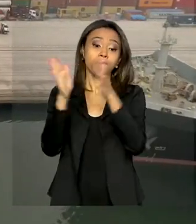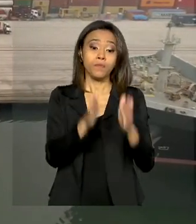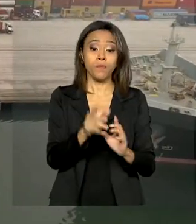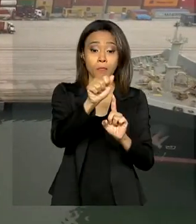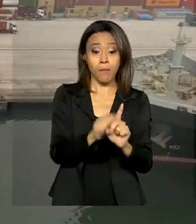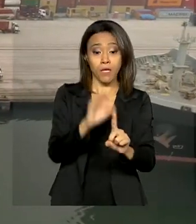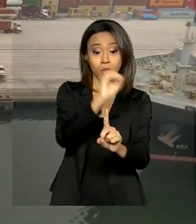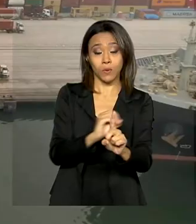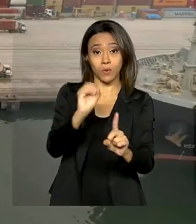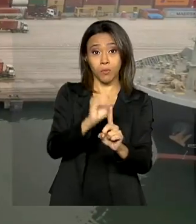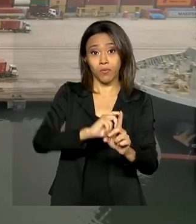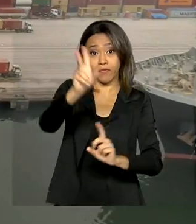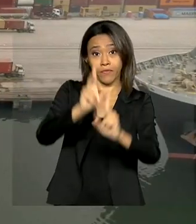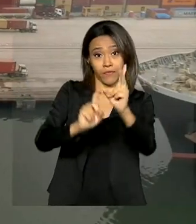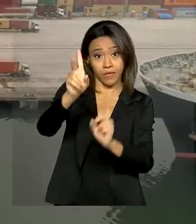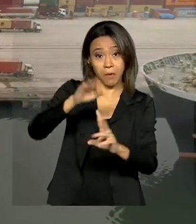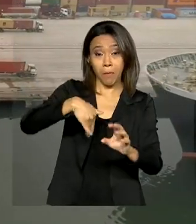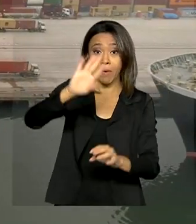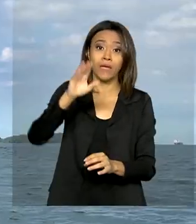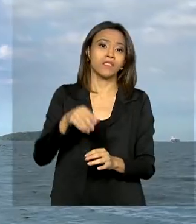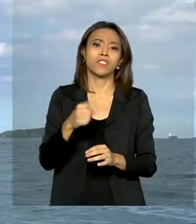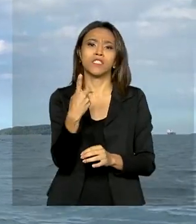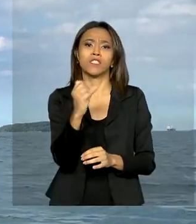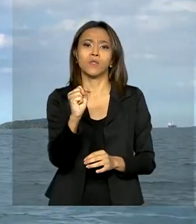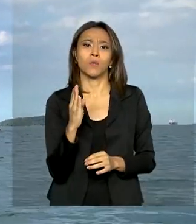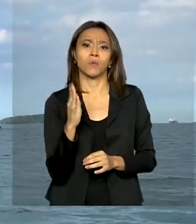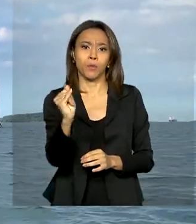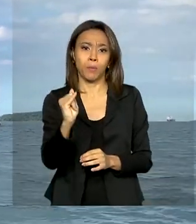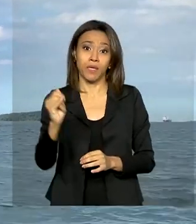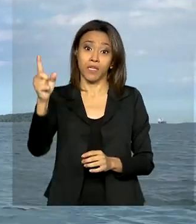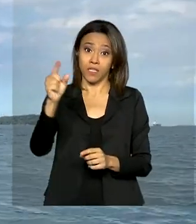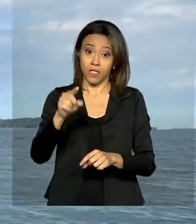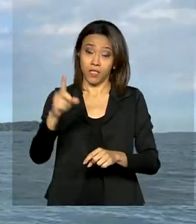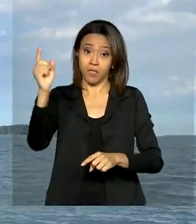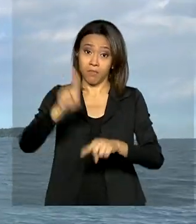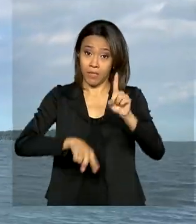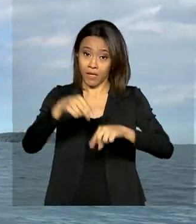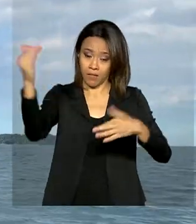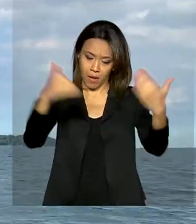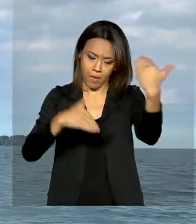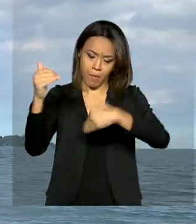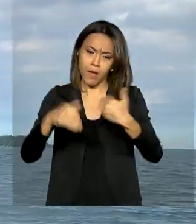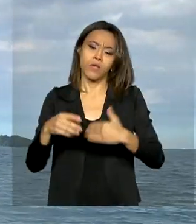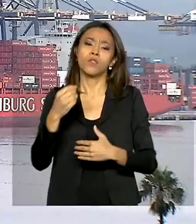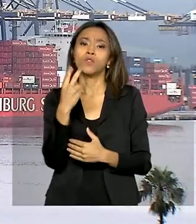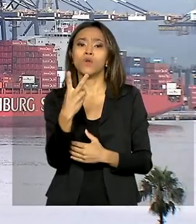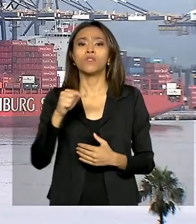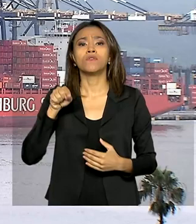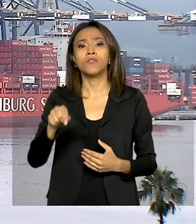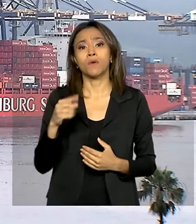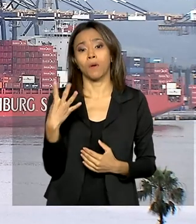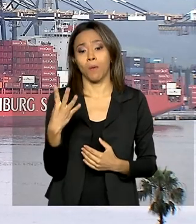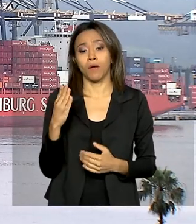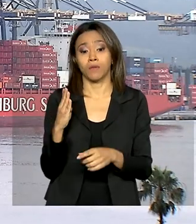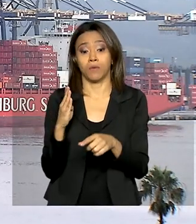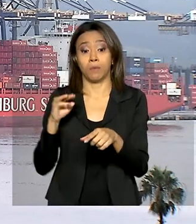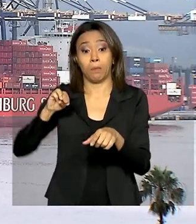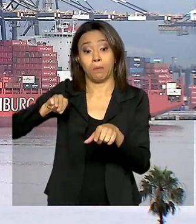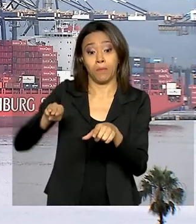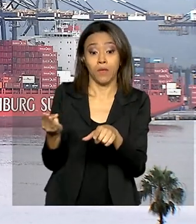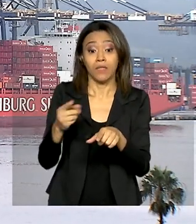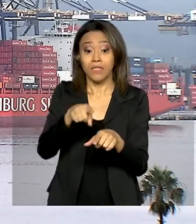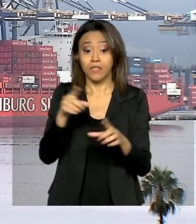exportou quase 18 bilhões de dólares e importou 12,4 bilhões. Isso fez a balança